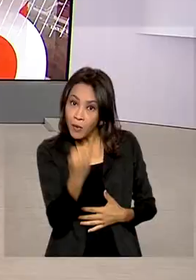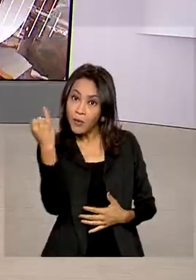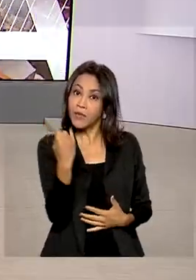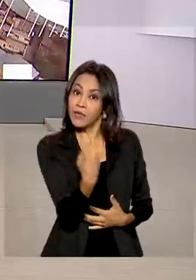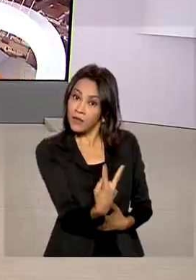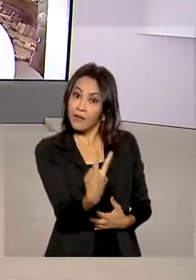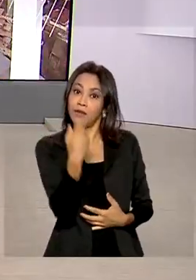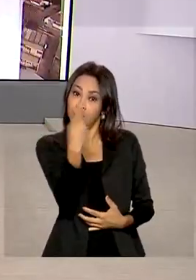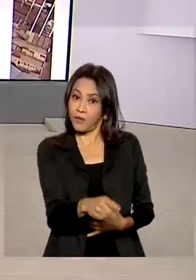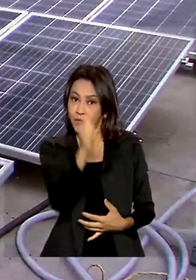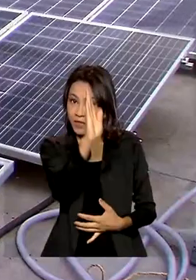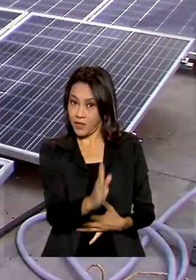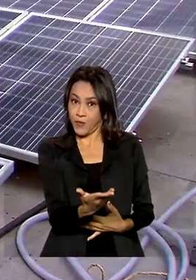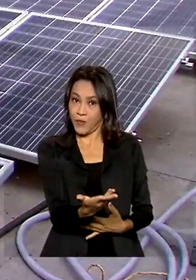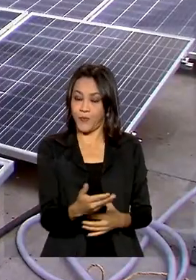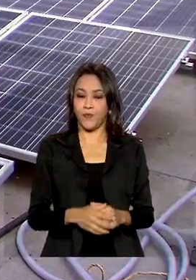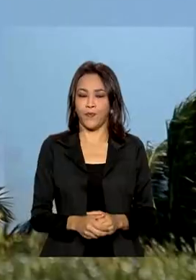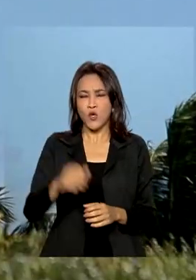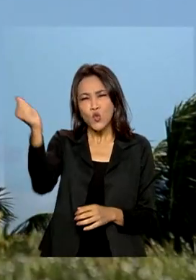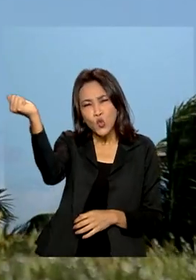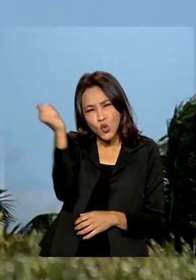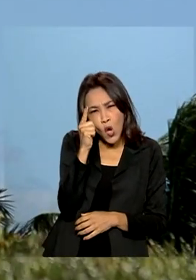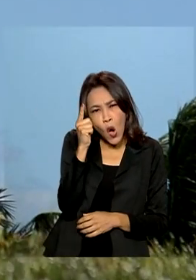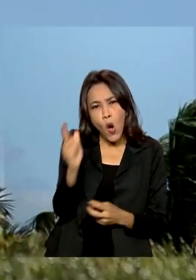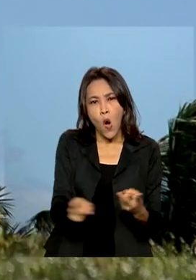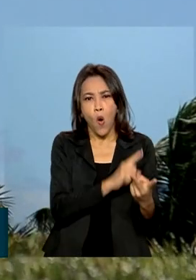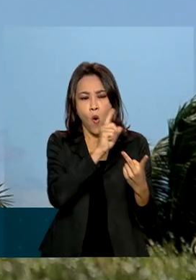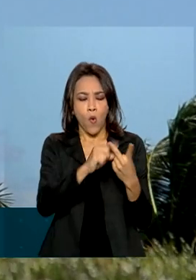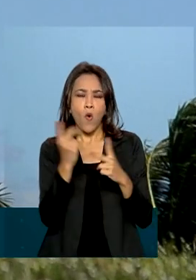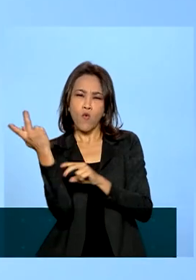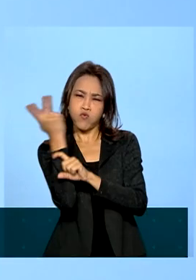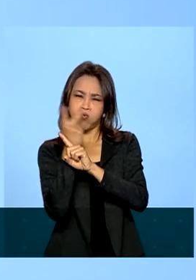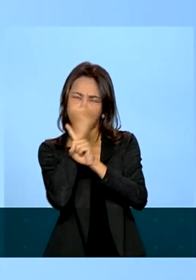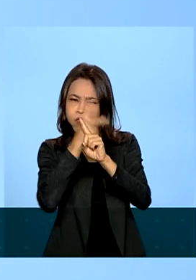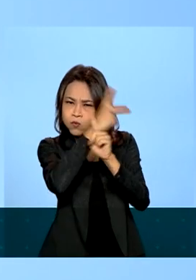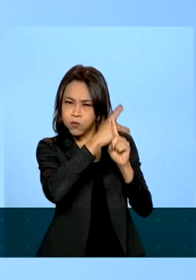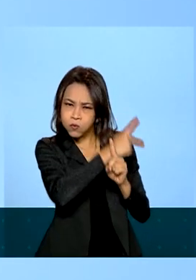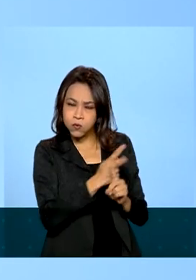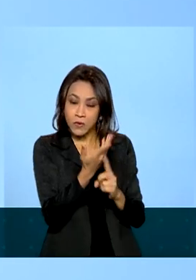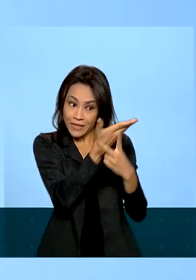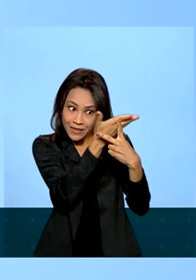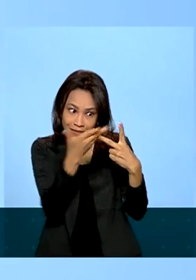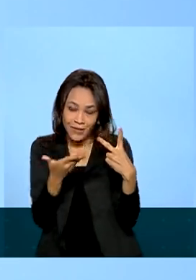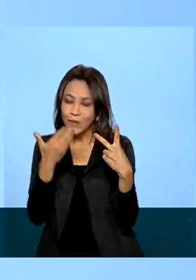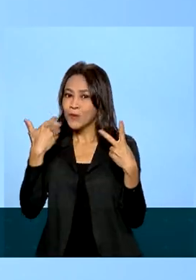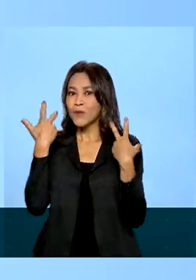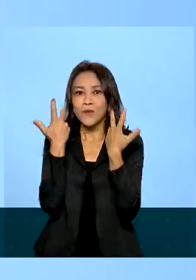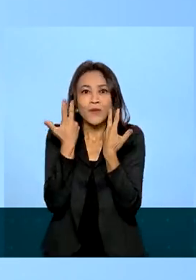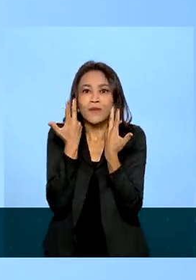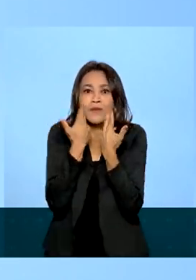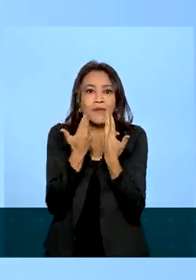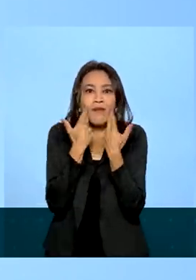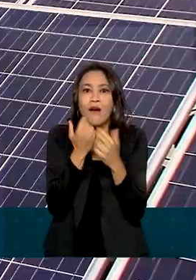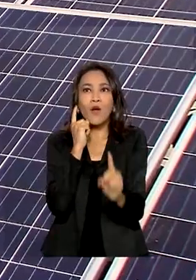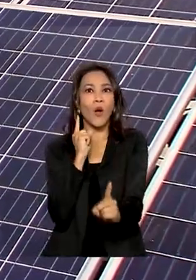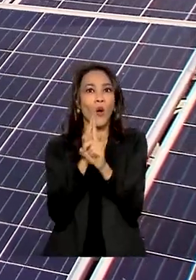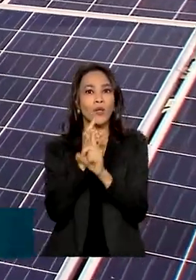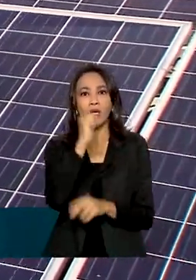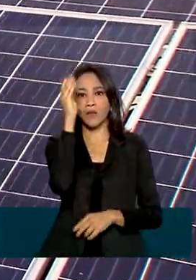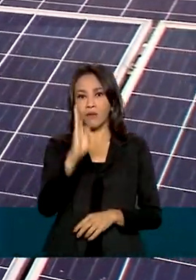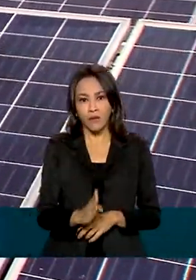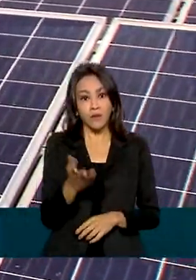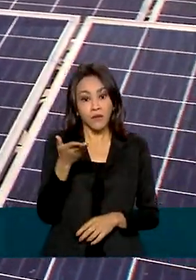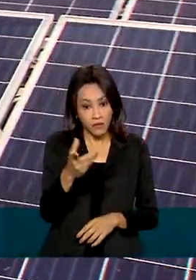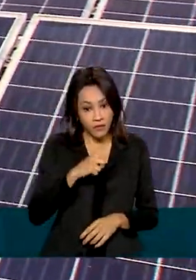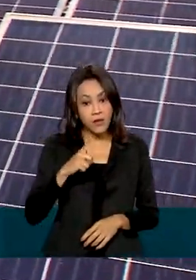no Brasil. Sol forte, vento abundante. Essas riquezas tão comuns encontradas por aqui, vêm